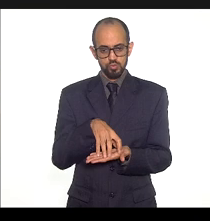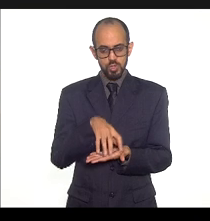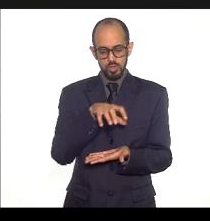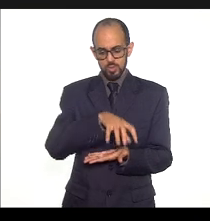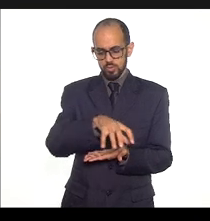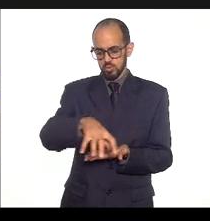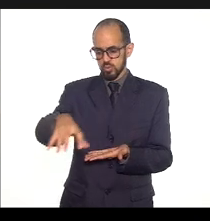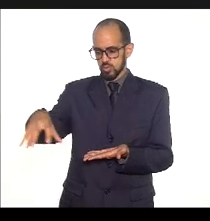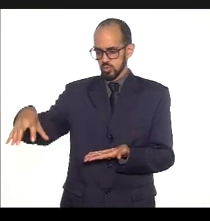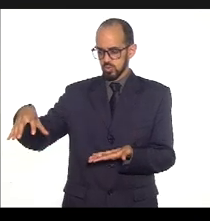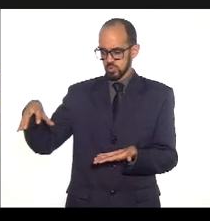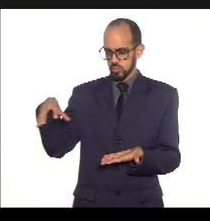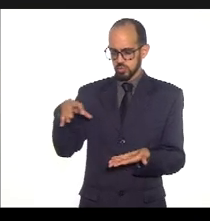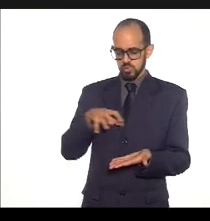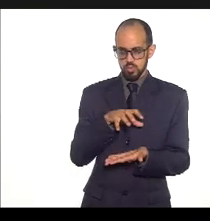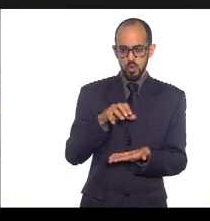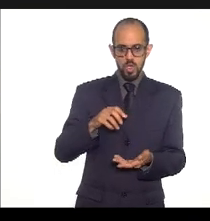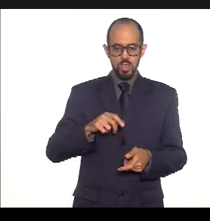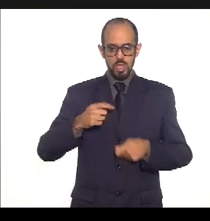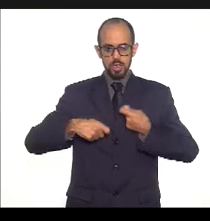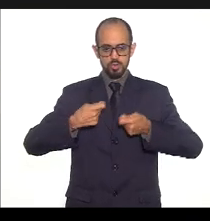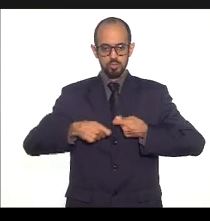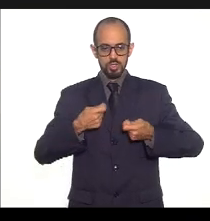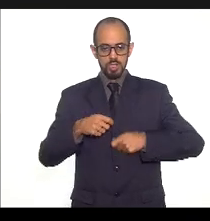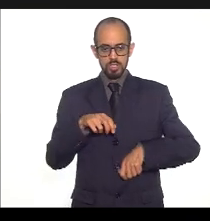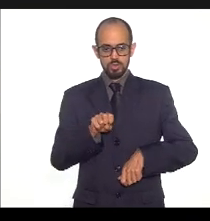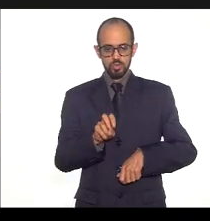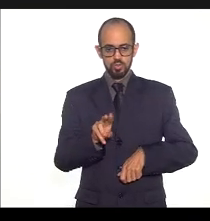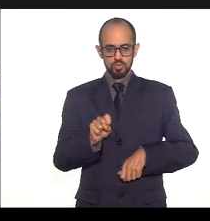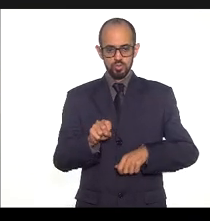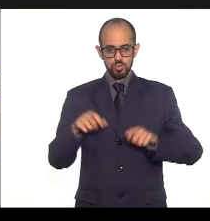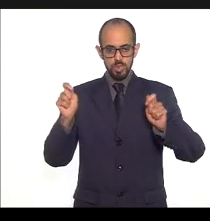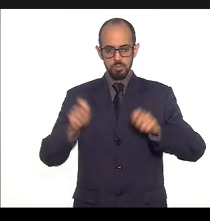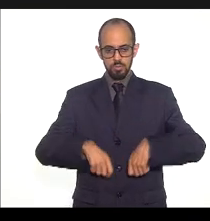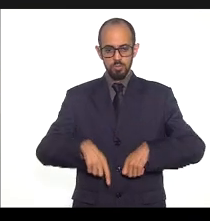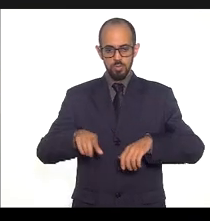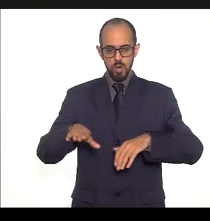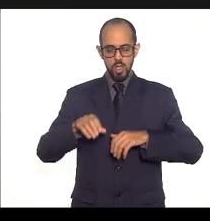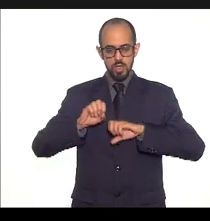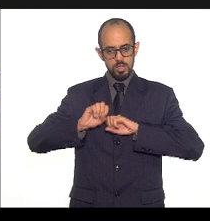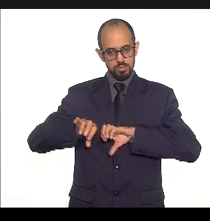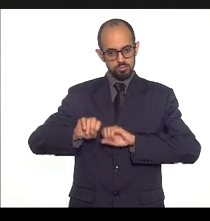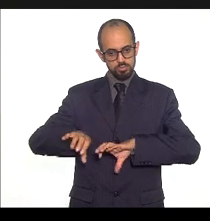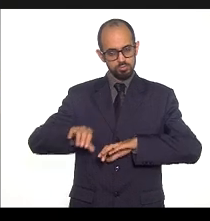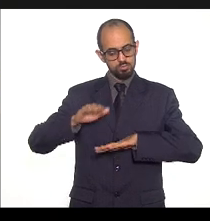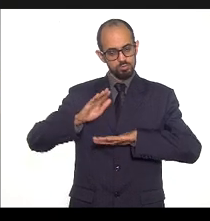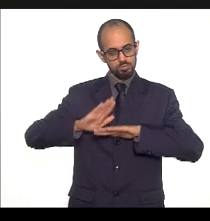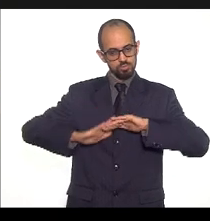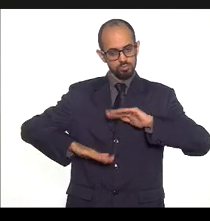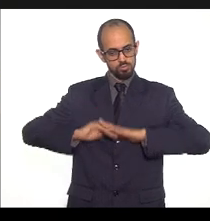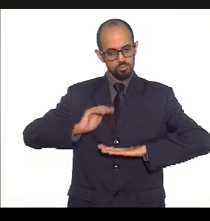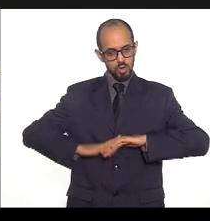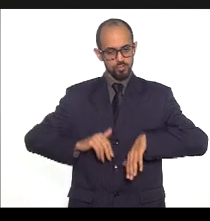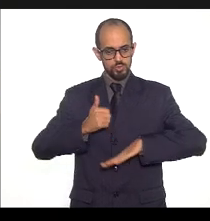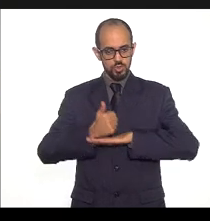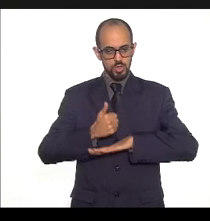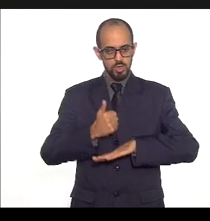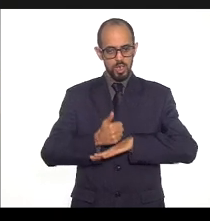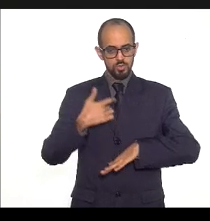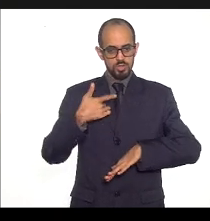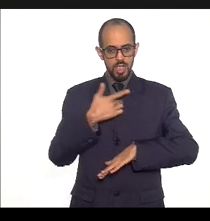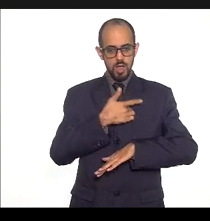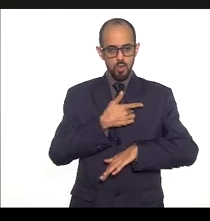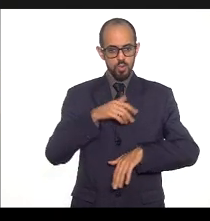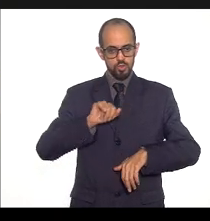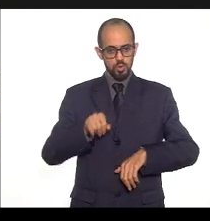e governança do SUS a produção a qualificação e disseminação da informação em saúde oportuna para